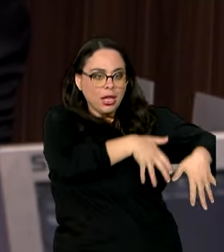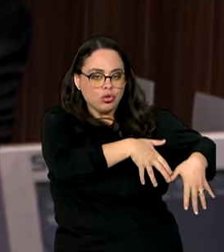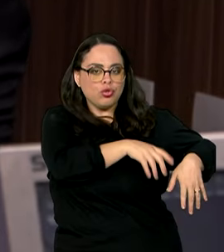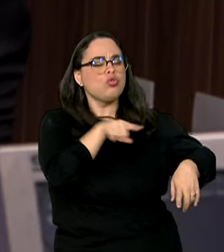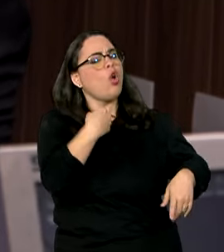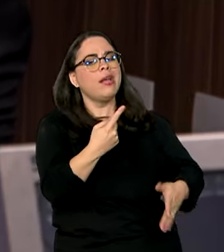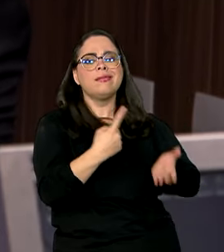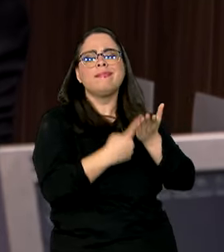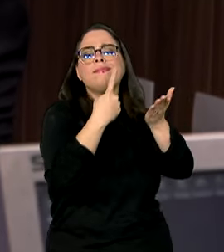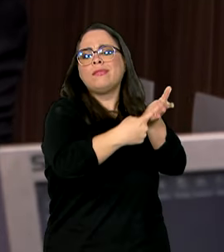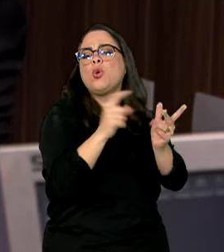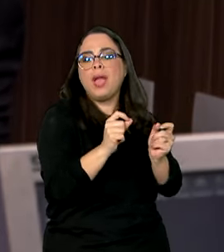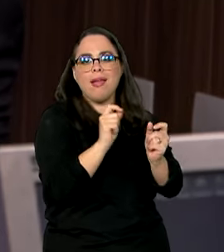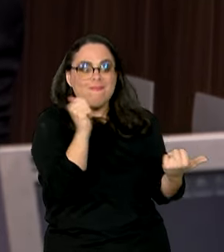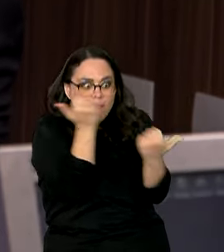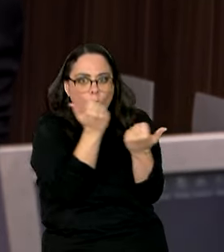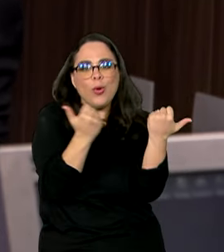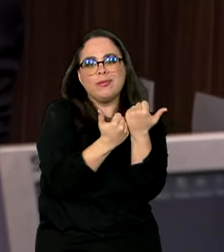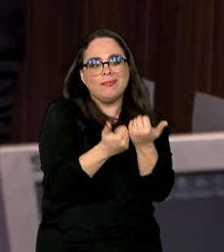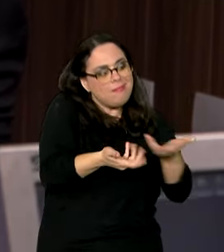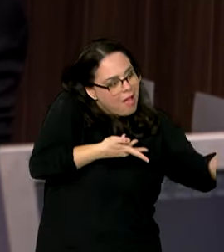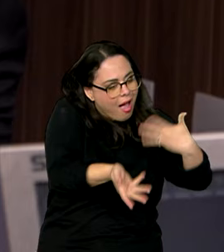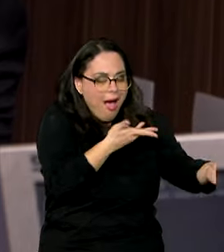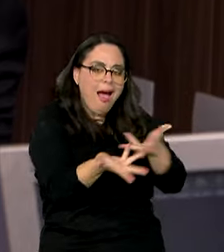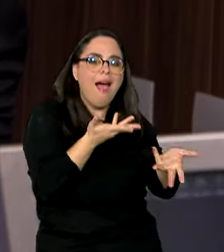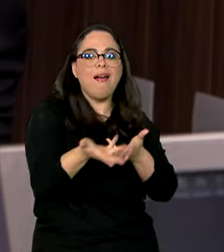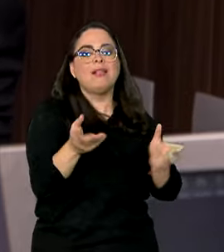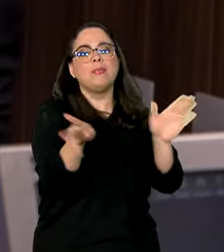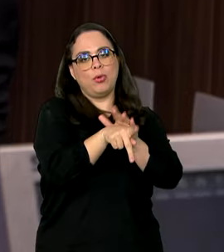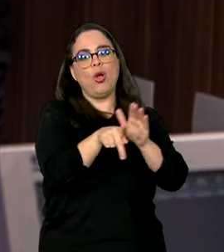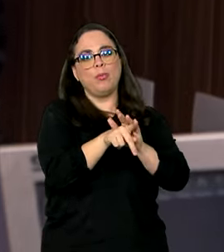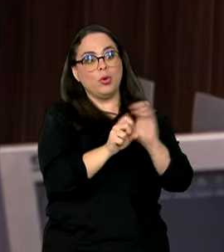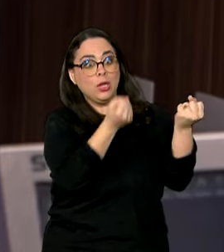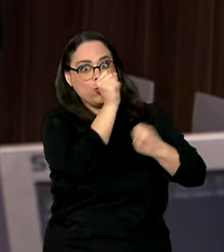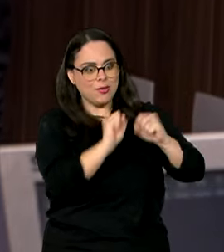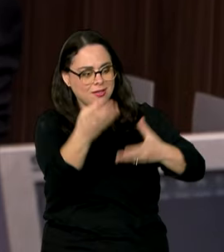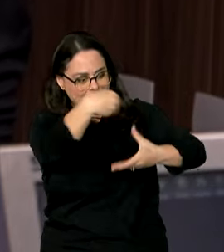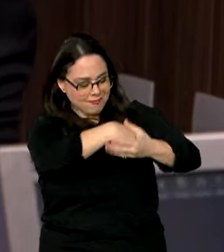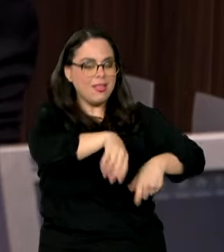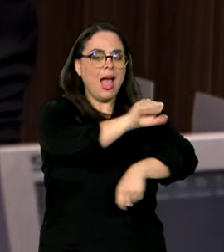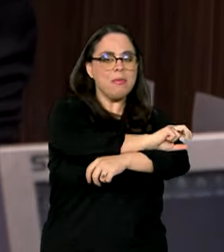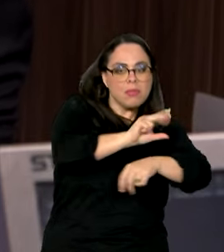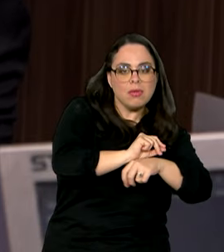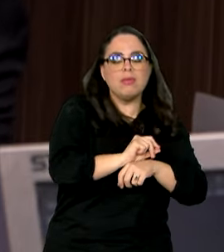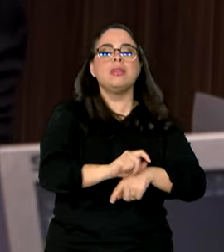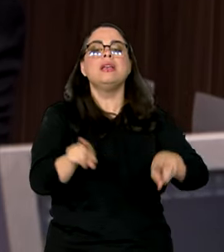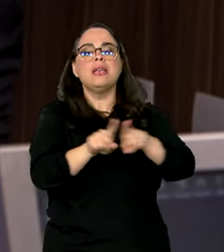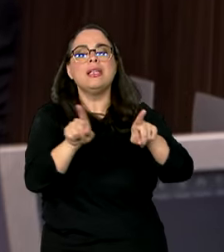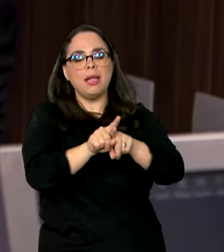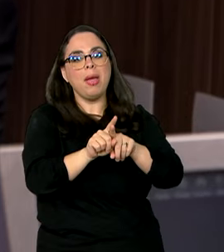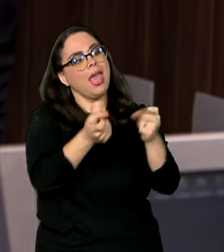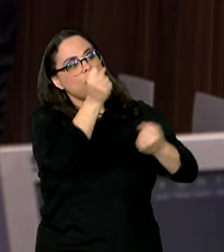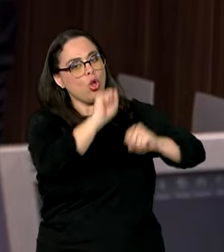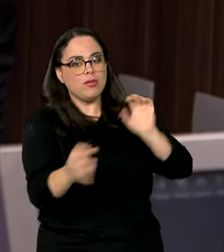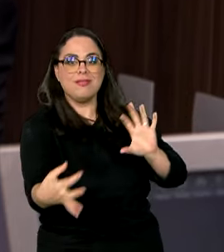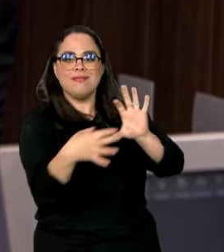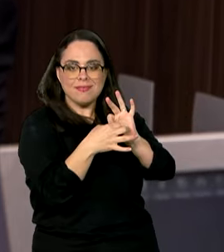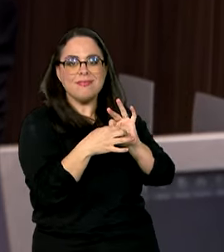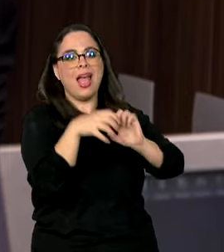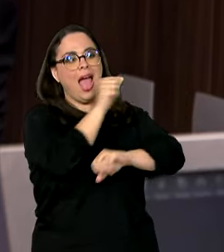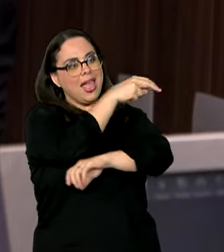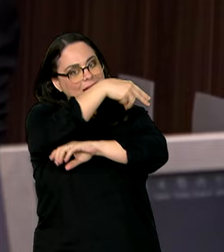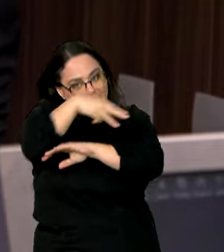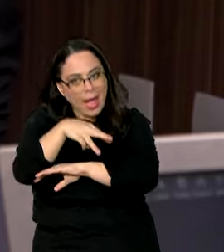apoio, de cooperação entre a Agência de Desenvolvimento Industrial e o IBAMA, entre a Agência de Desenvolvimento Industrial e a